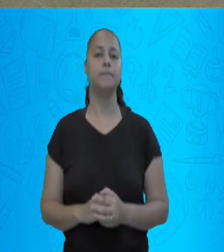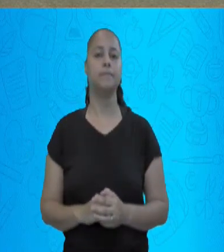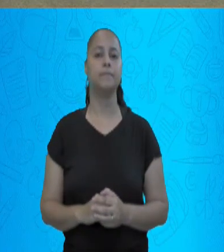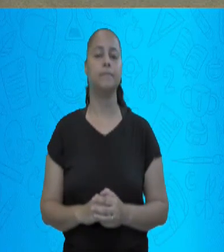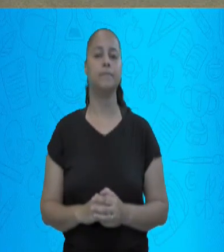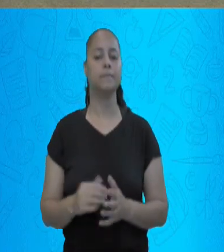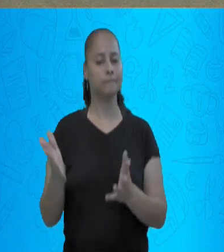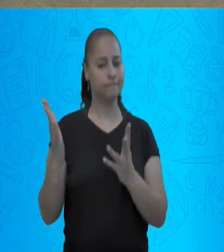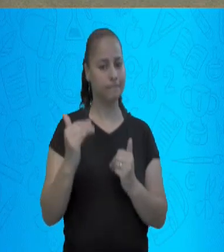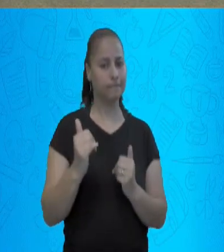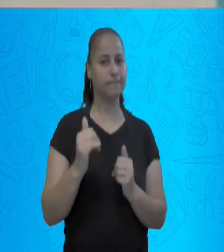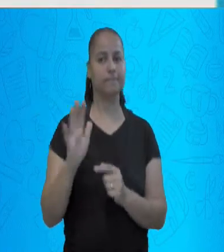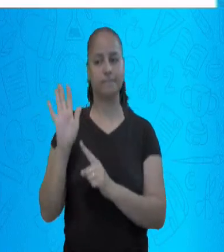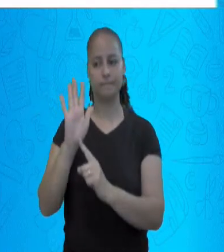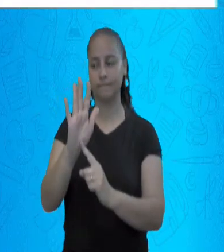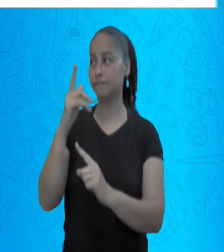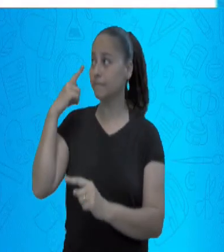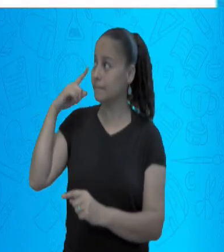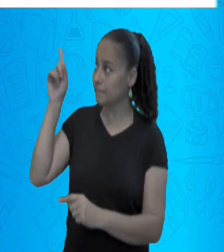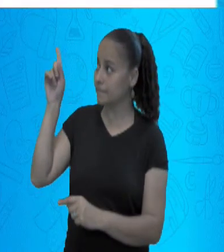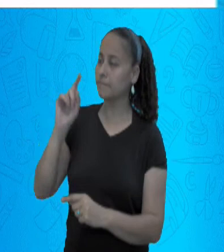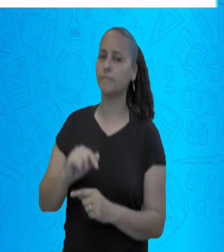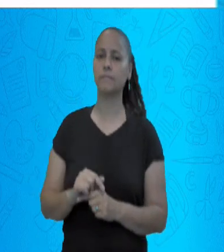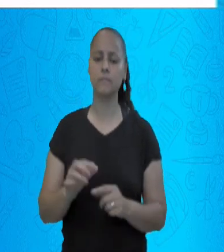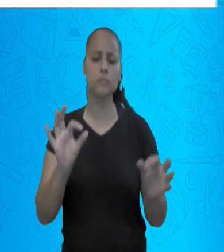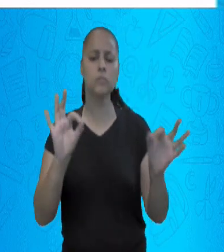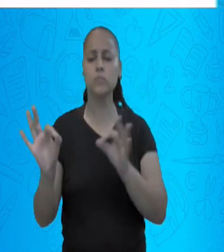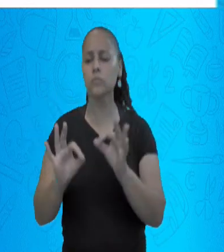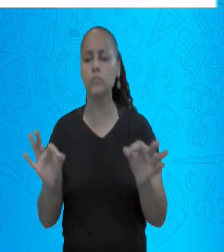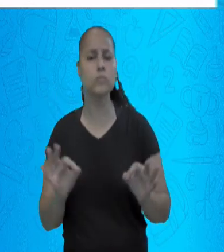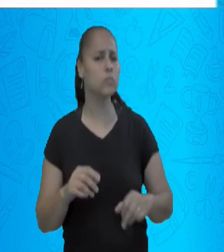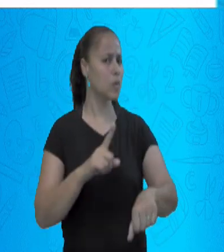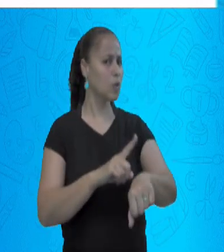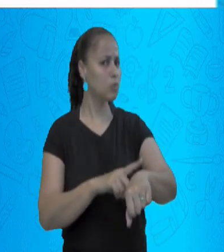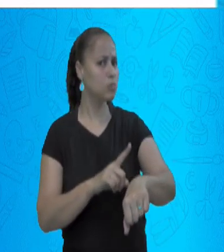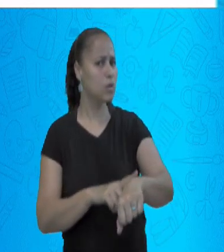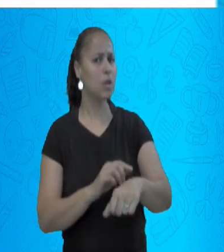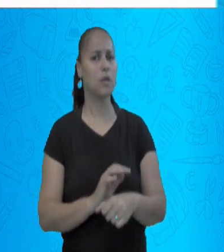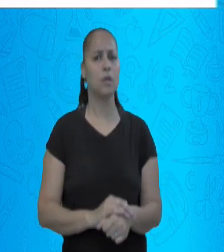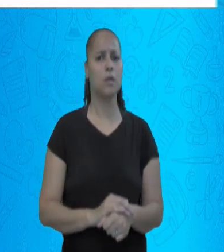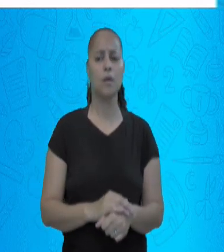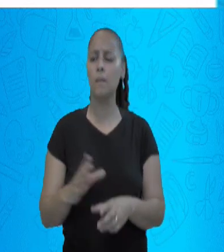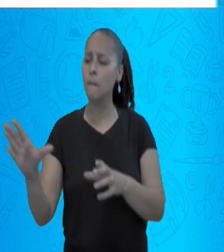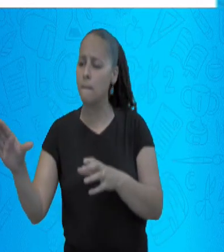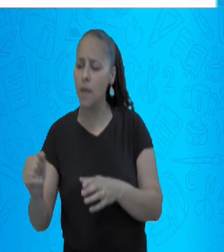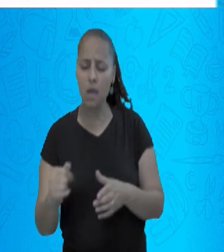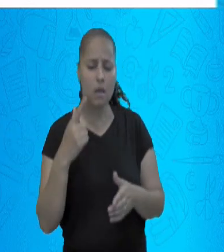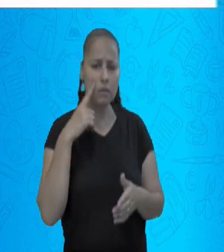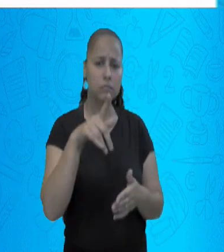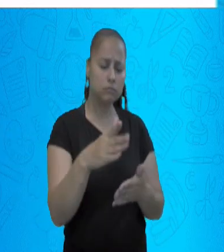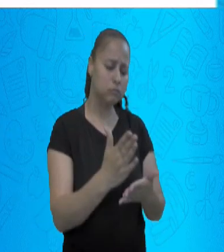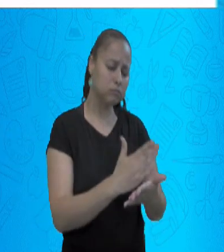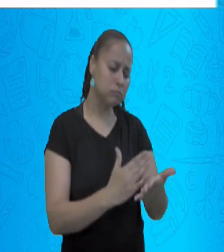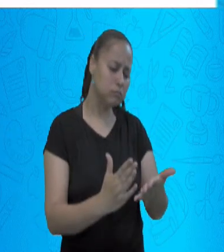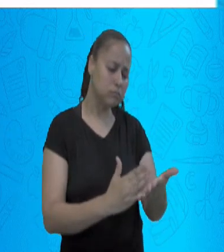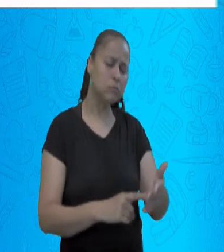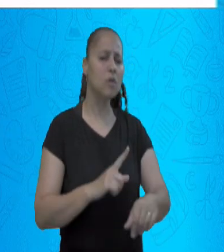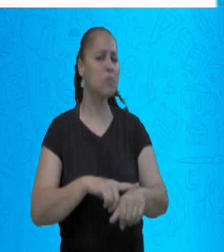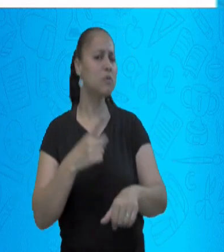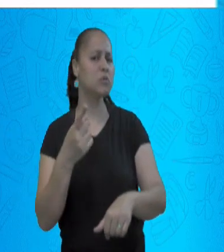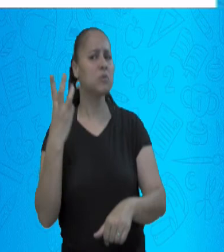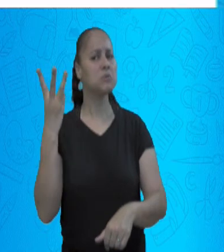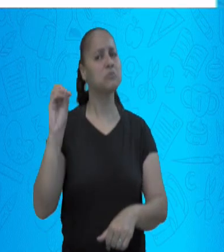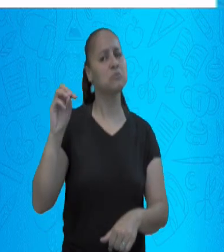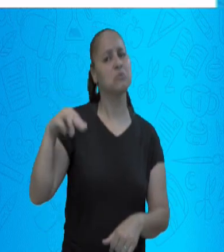Vamos lá. Organizar o tempo. Monta seu plano de estudo de 20 a 30 minutos